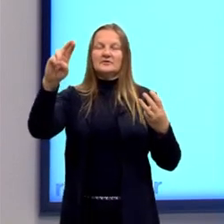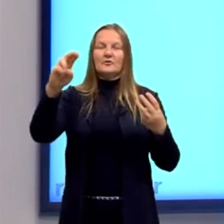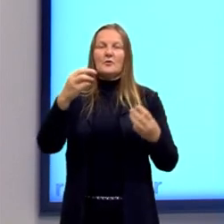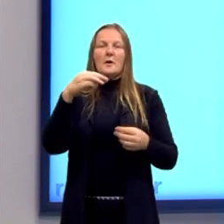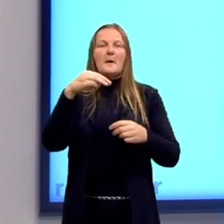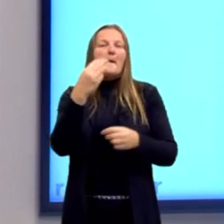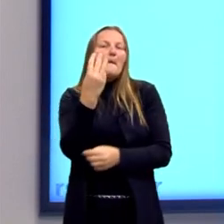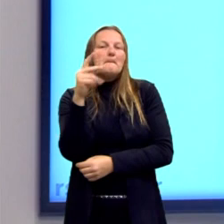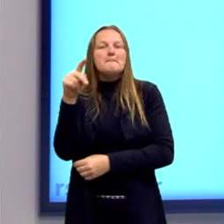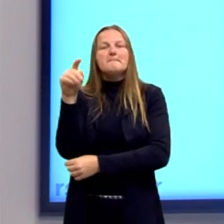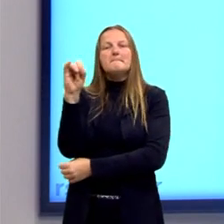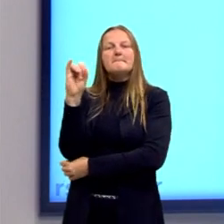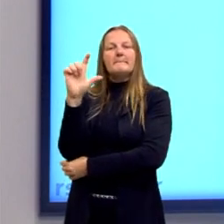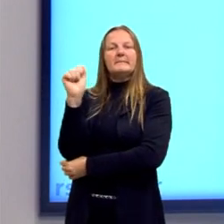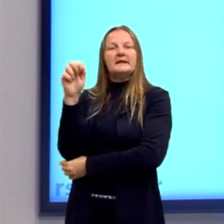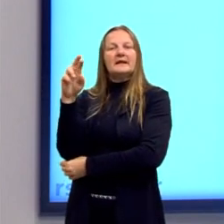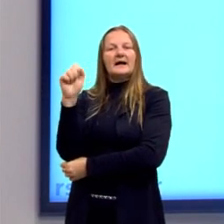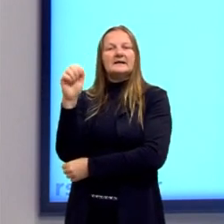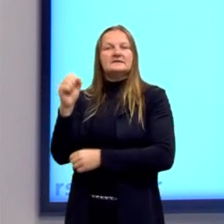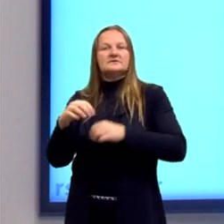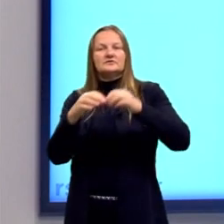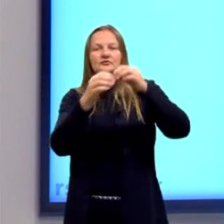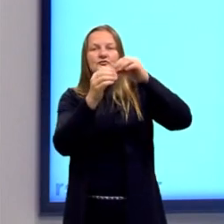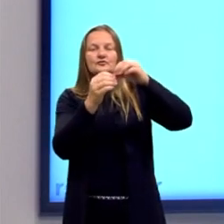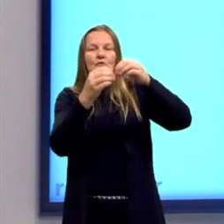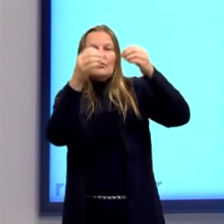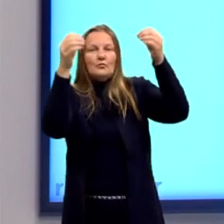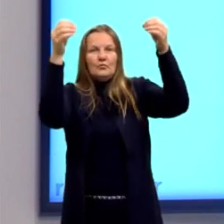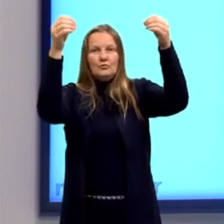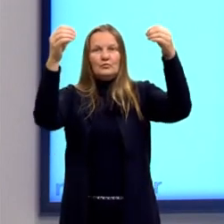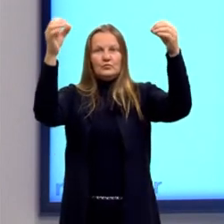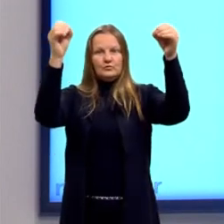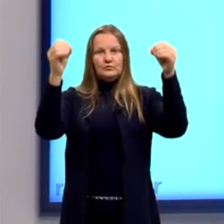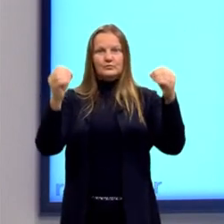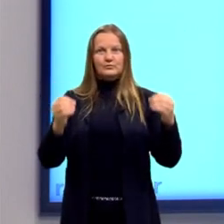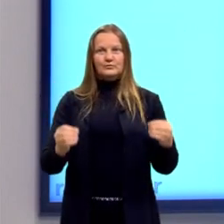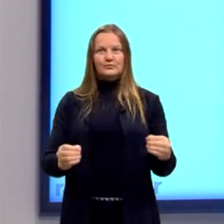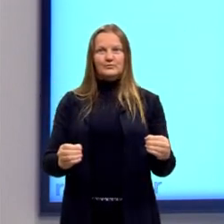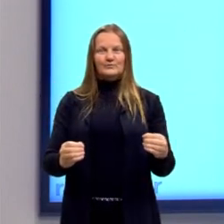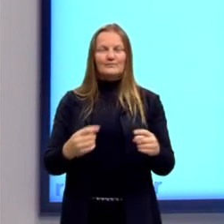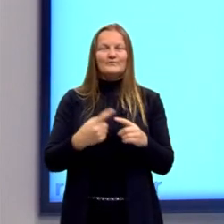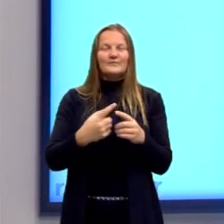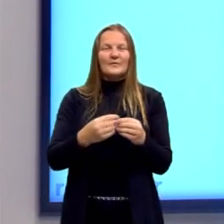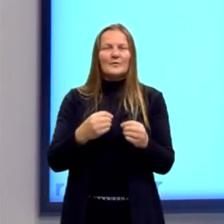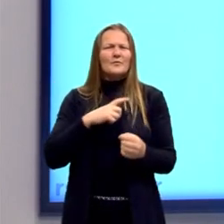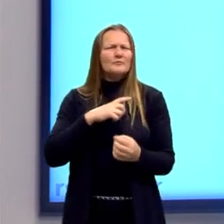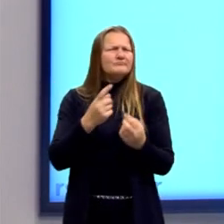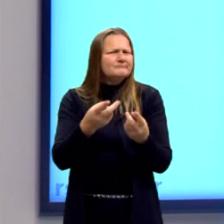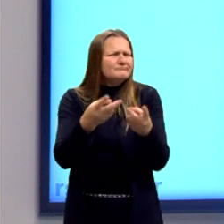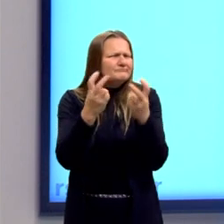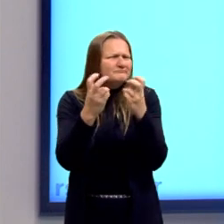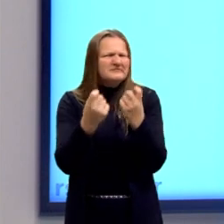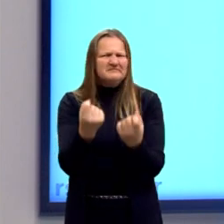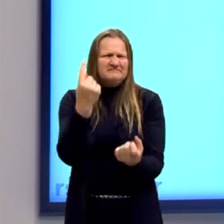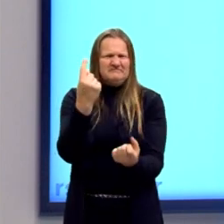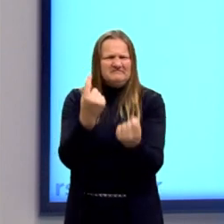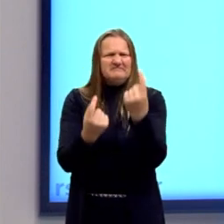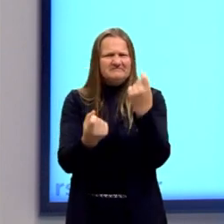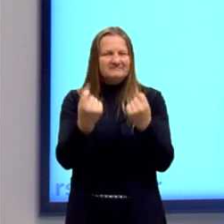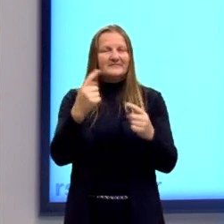de novas perspectivas, além da racional. Você pode até achar algumas estranhas, etc.